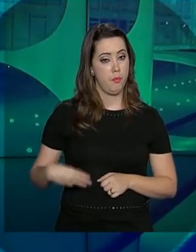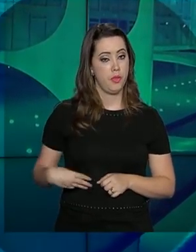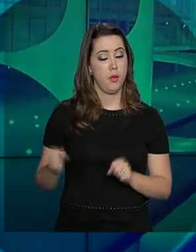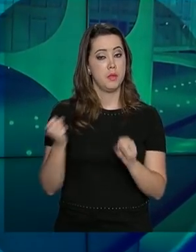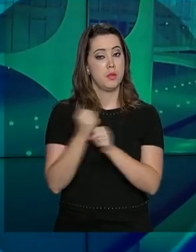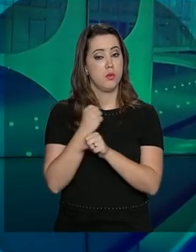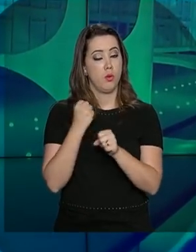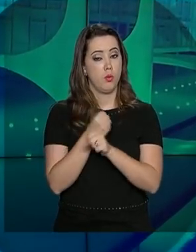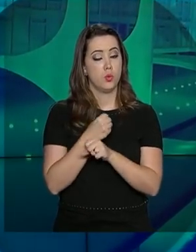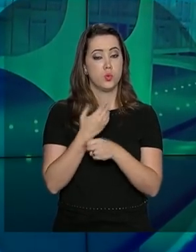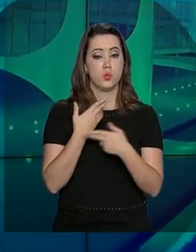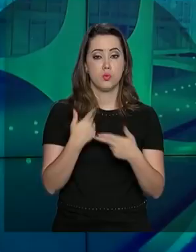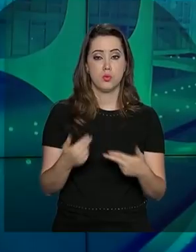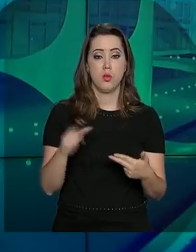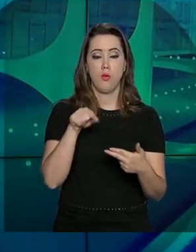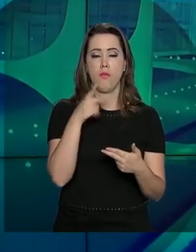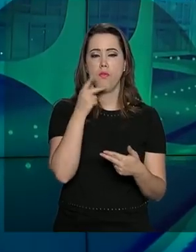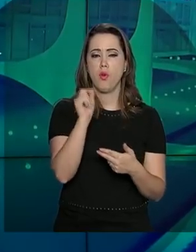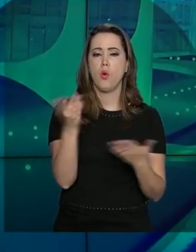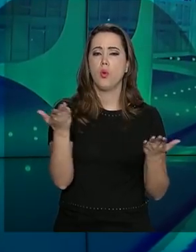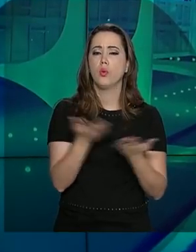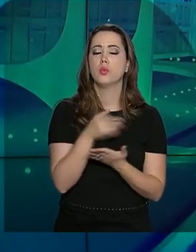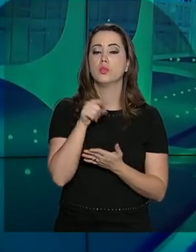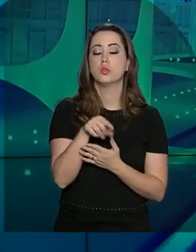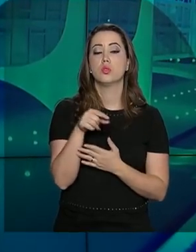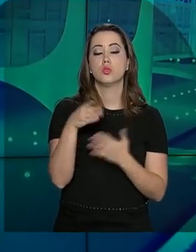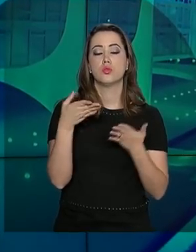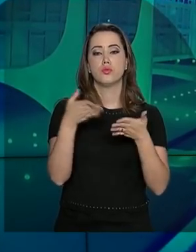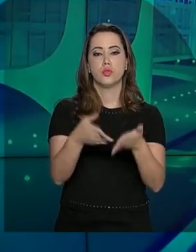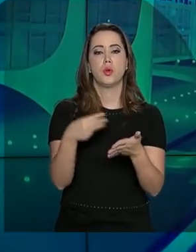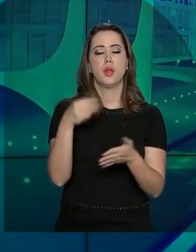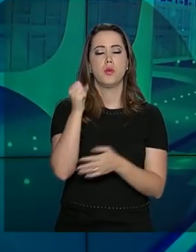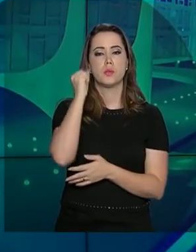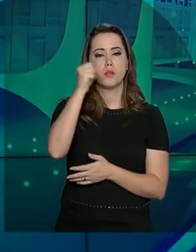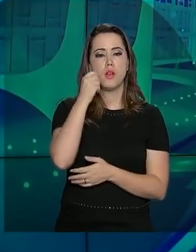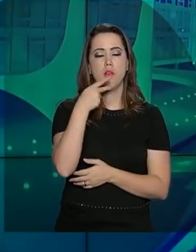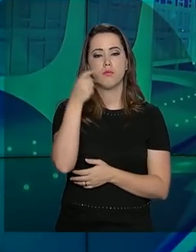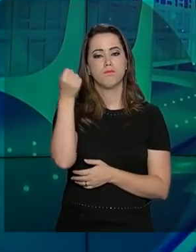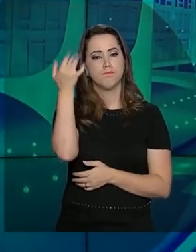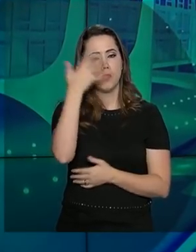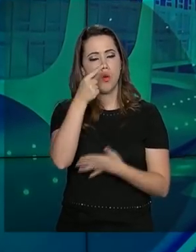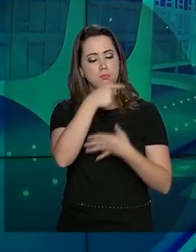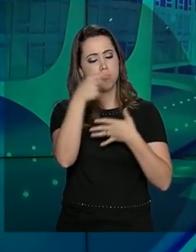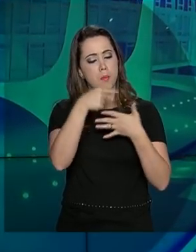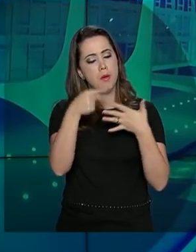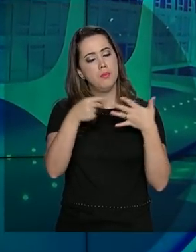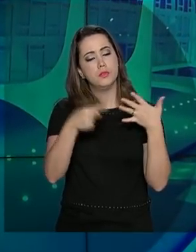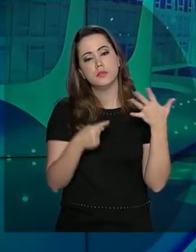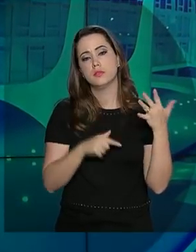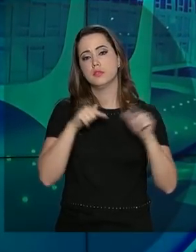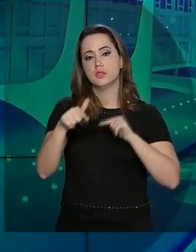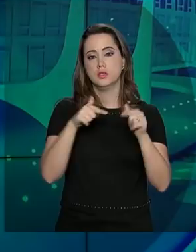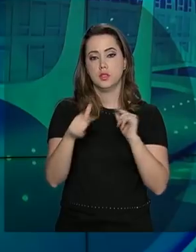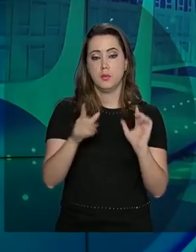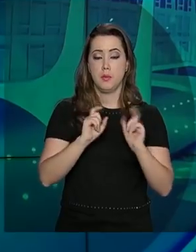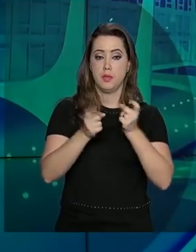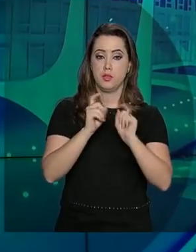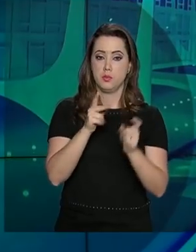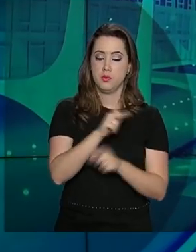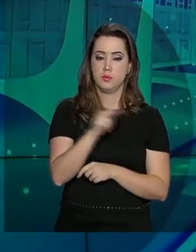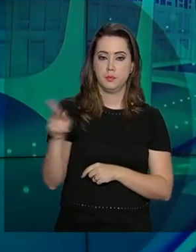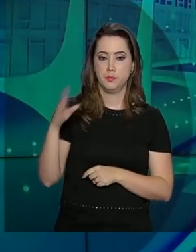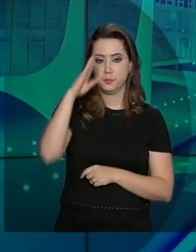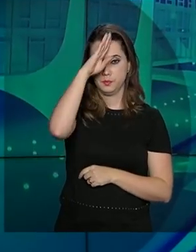Tarcísio Gomes de Freitas, foi hoje ao Senado falar sobre as principais ações da pasta para a gestão do presidente